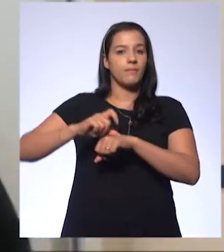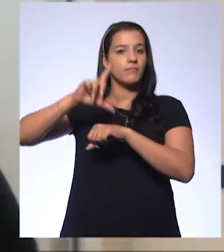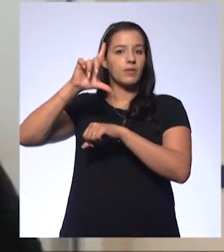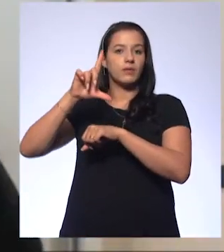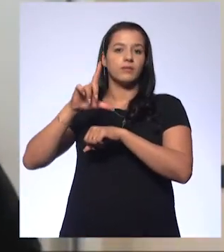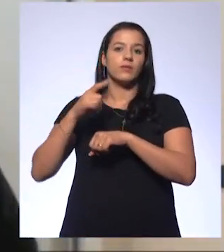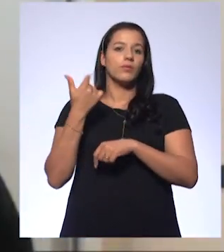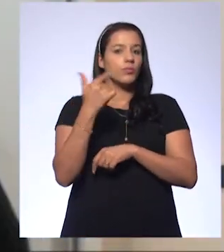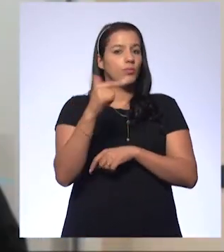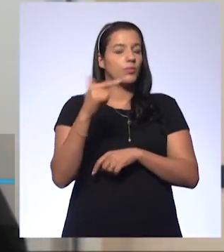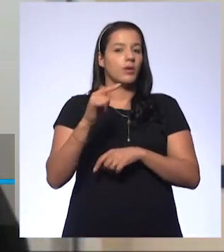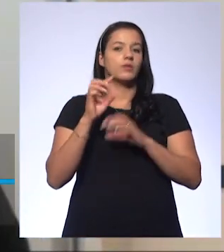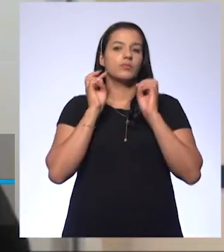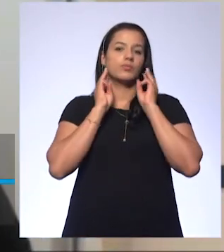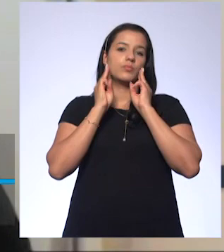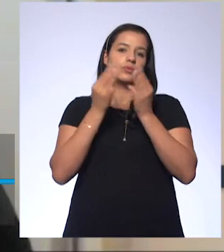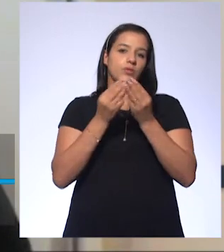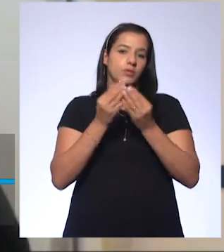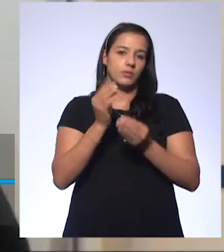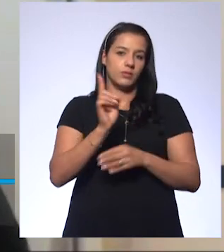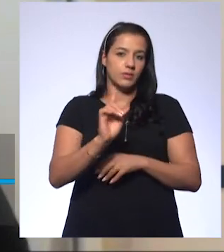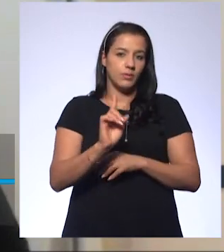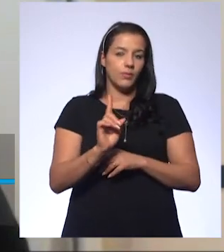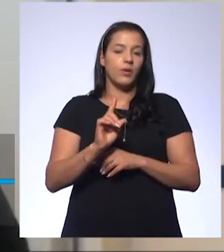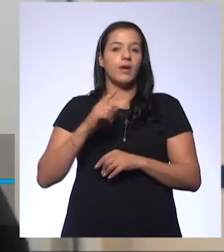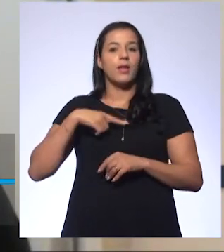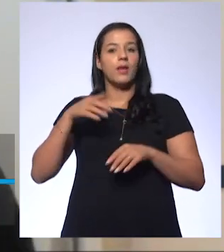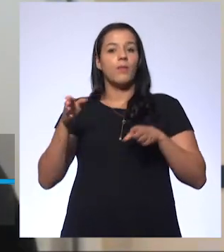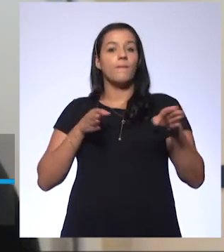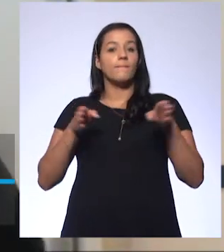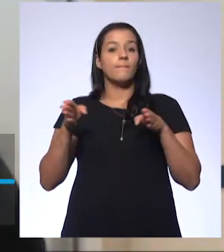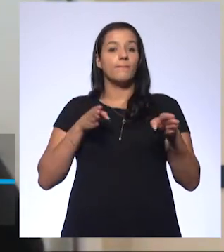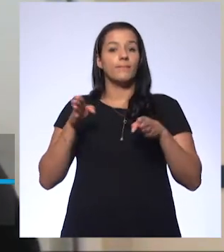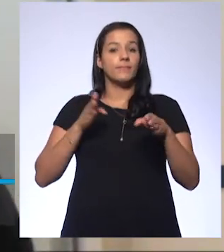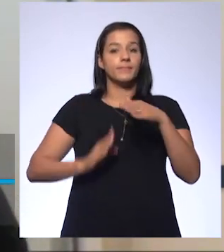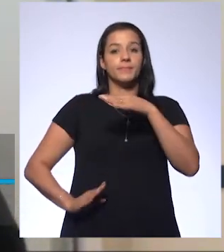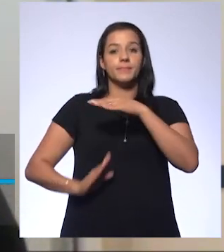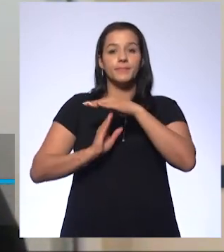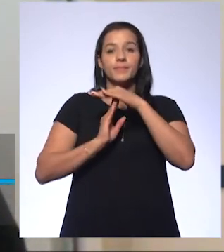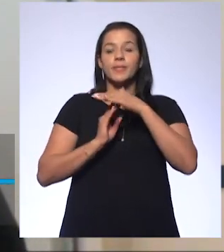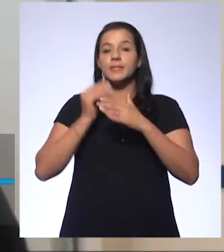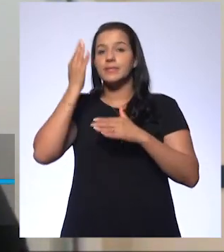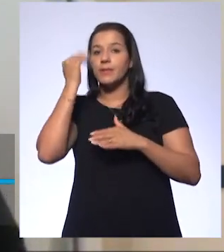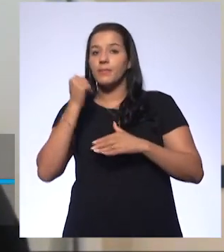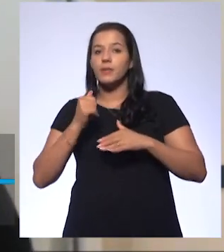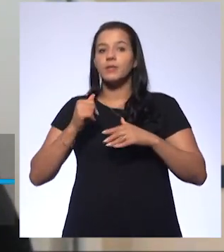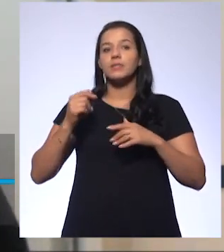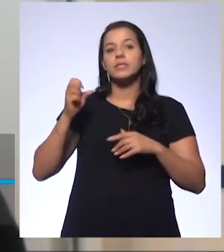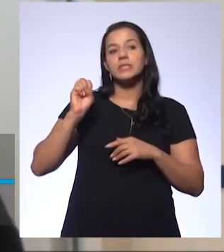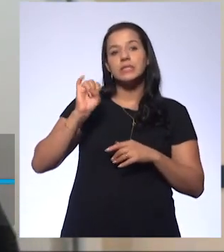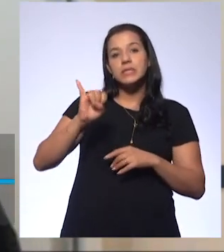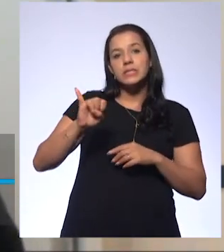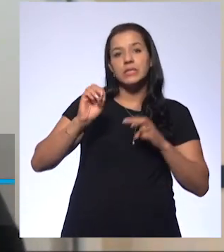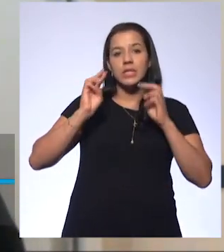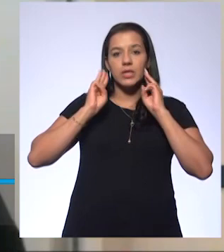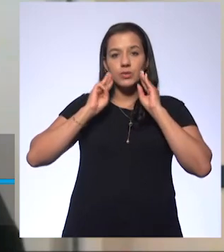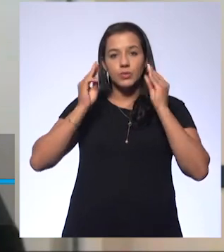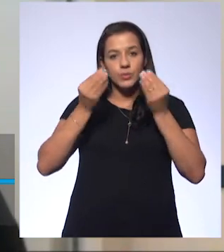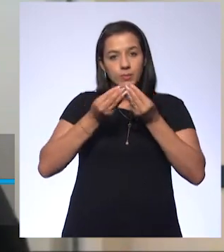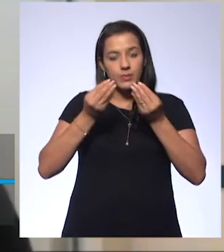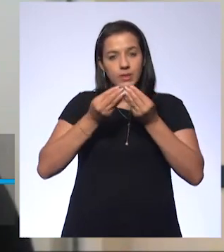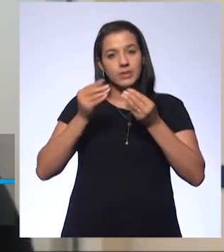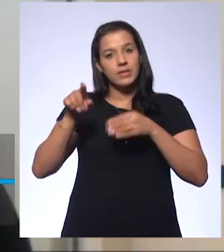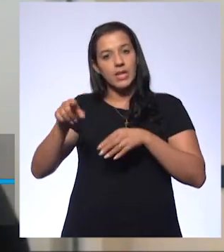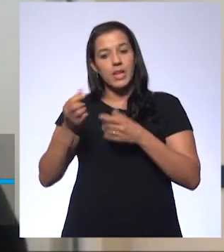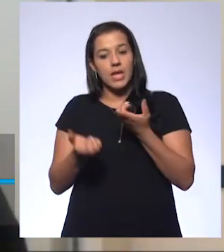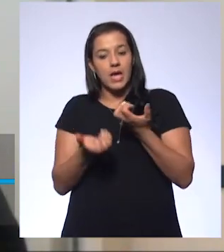mais. Não. pH não é uma substância. pH é um parâmetro, né? Para a gente saber se a substância é mais ácida ou mais alcalina.